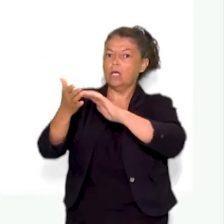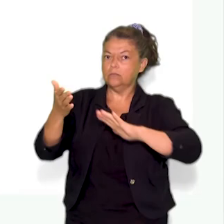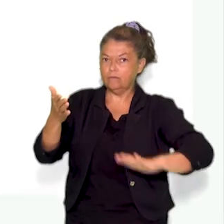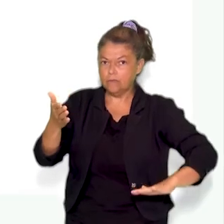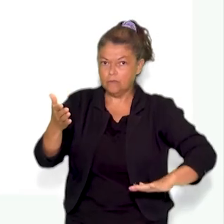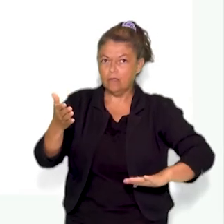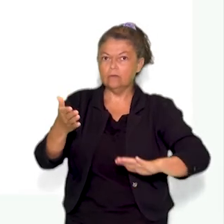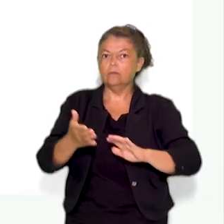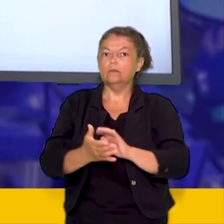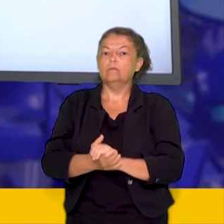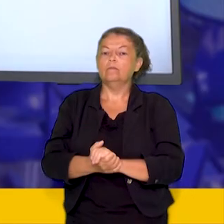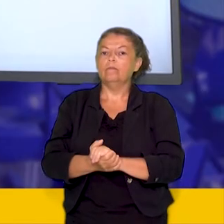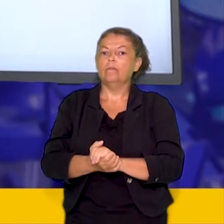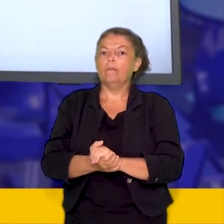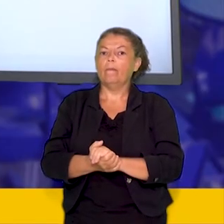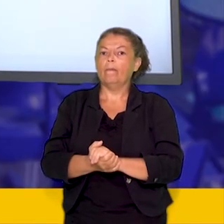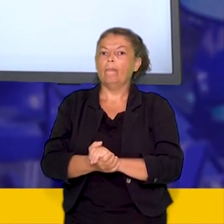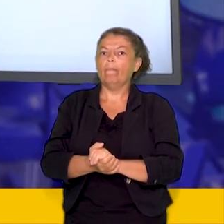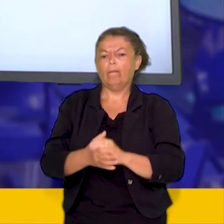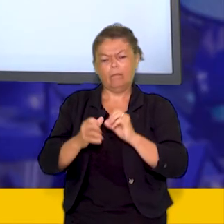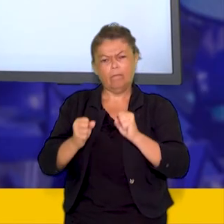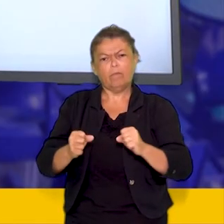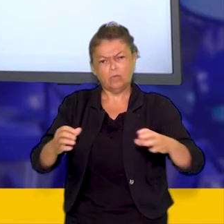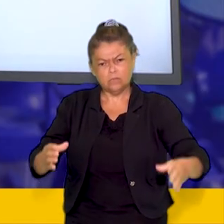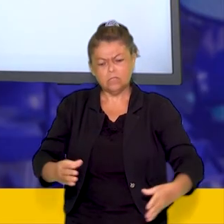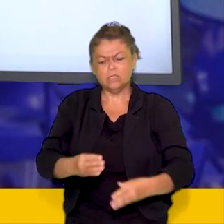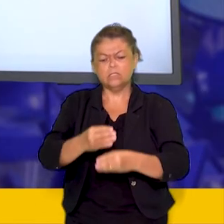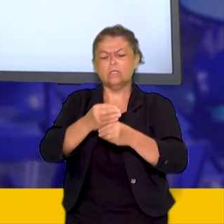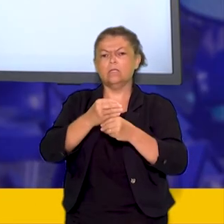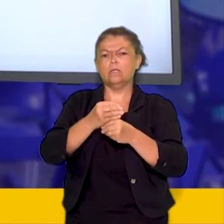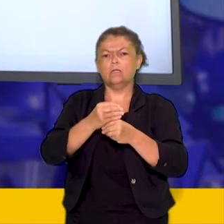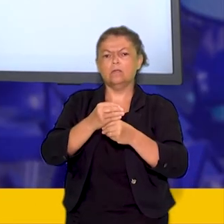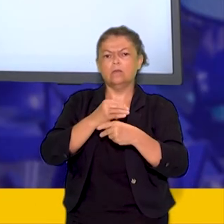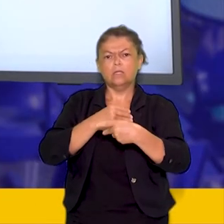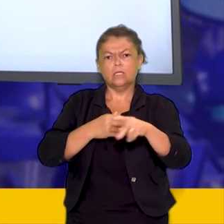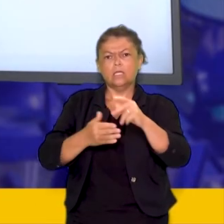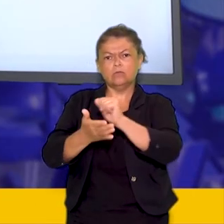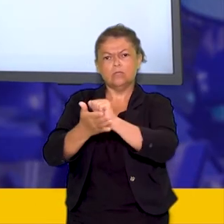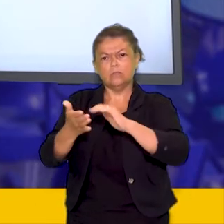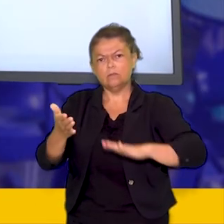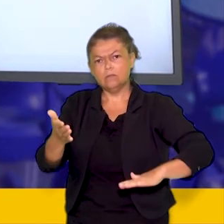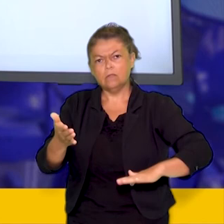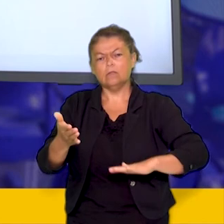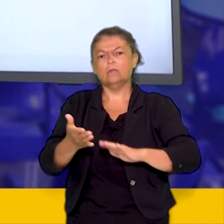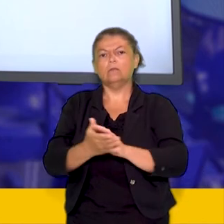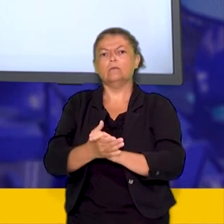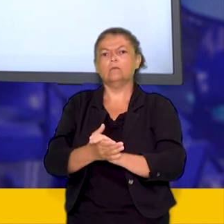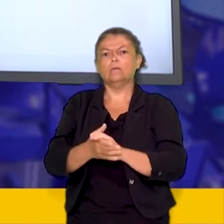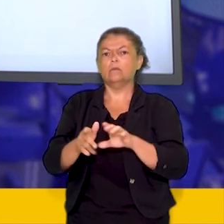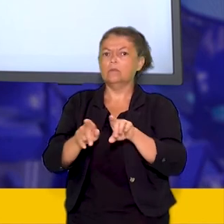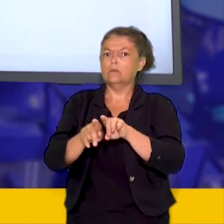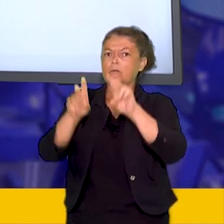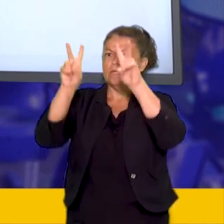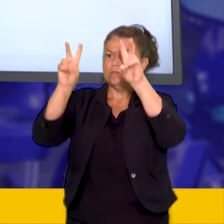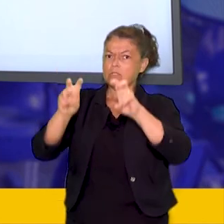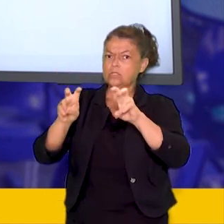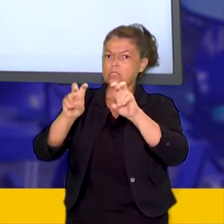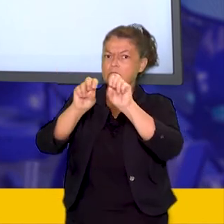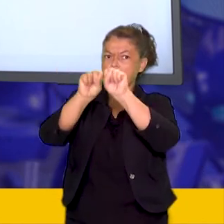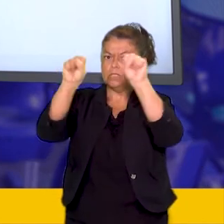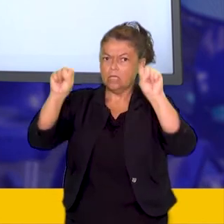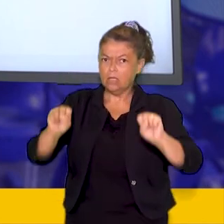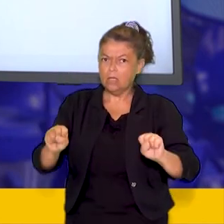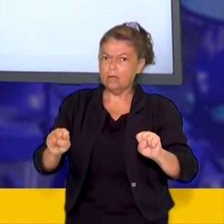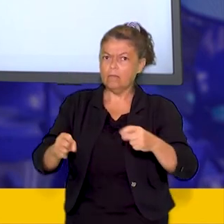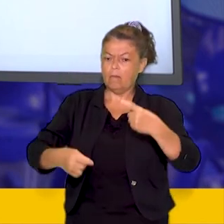inserido na sua atividade ficou caracterizada pelo sistema político contaminado